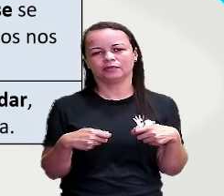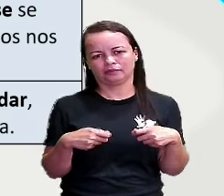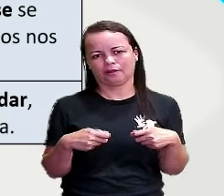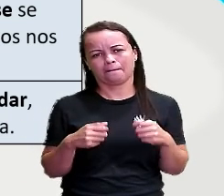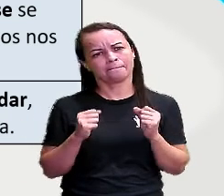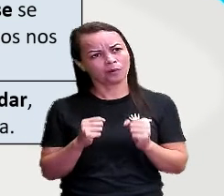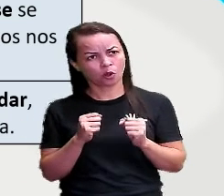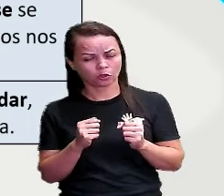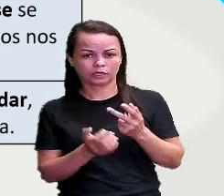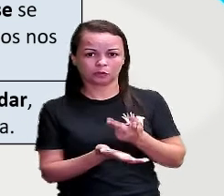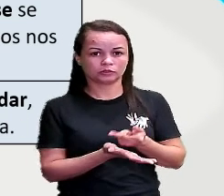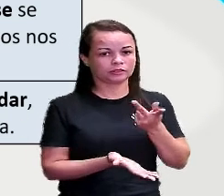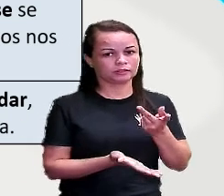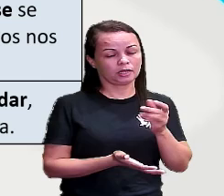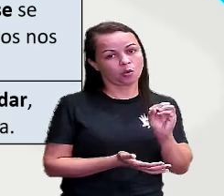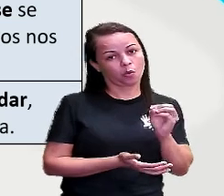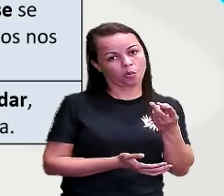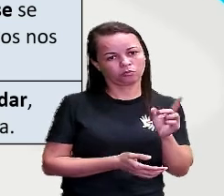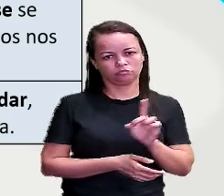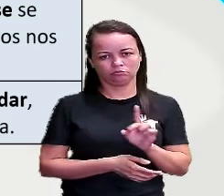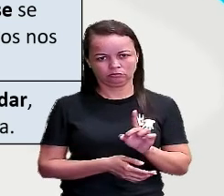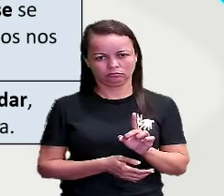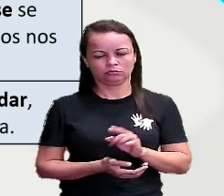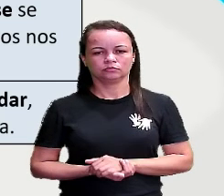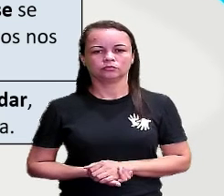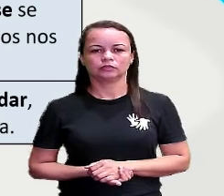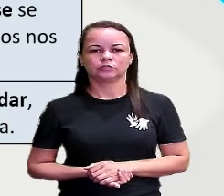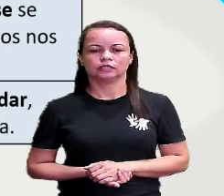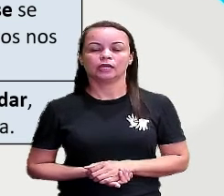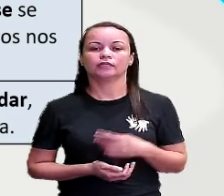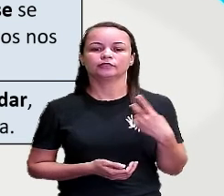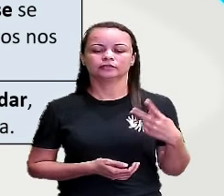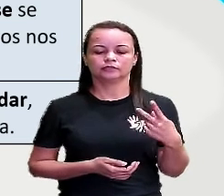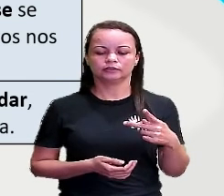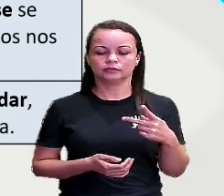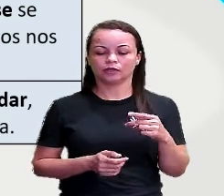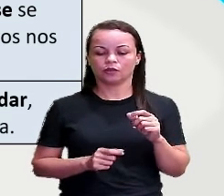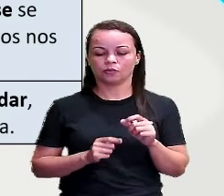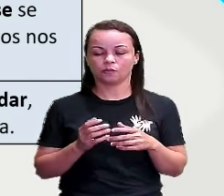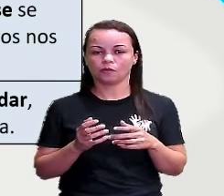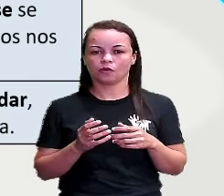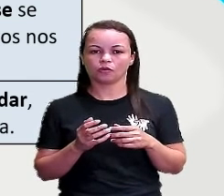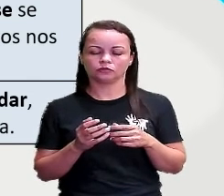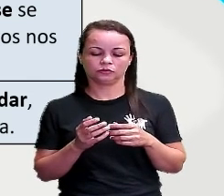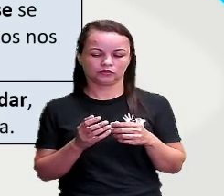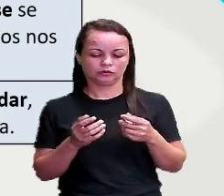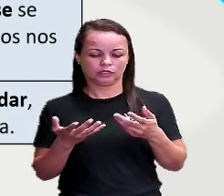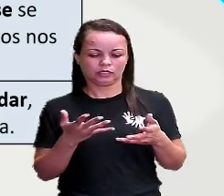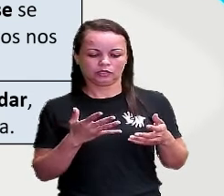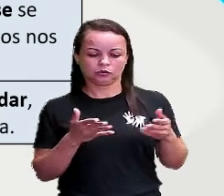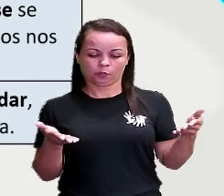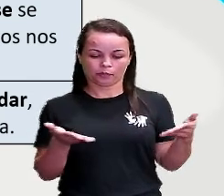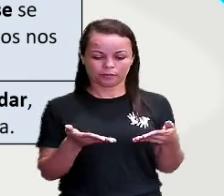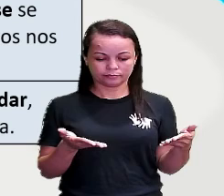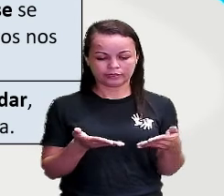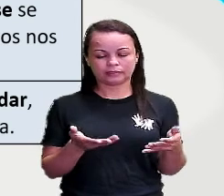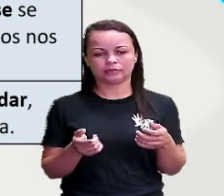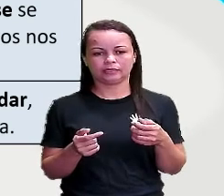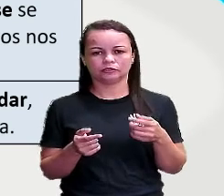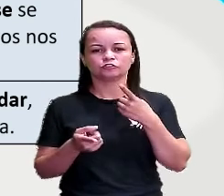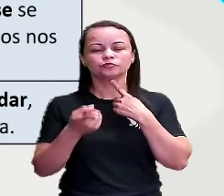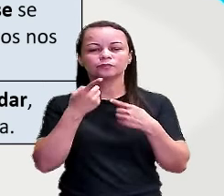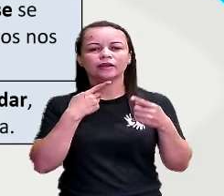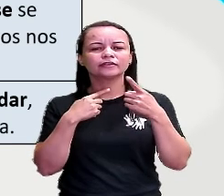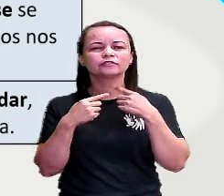Podendo acontecer ou não. Então, o modo subjuntivo, aí, o presente do modo subjuntivo, ele expressa um desejo que pode